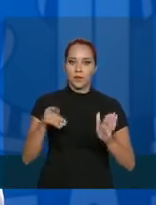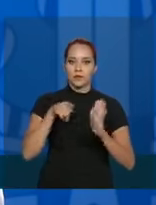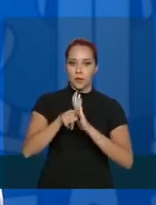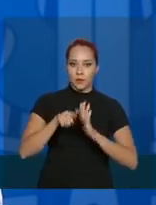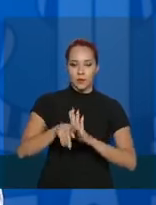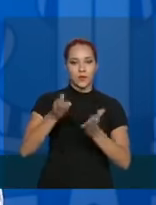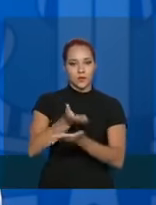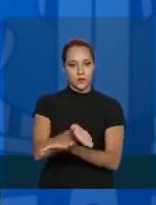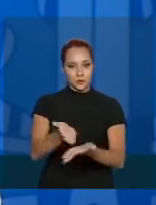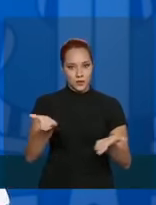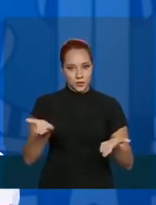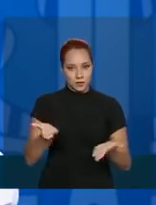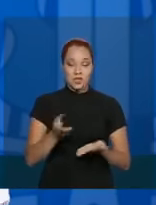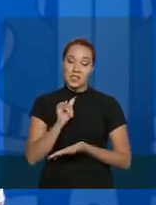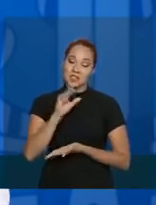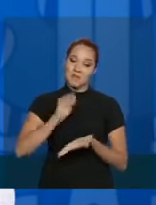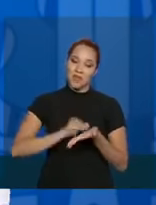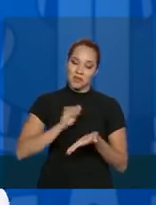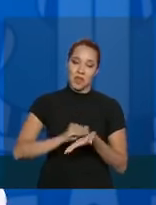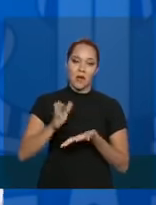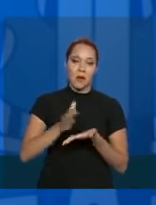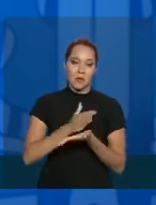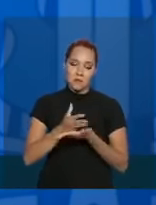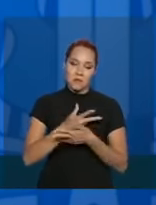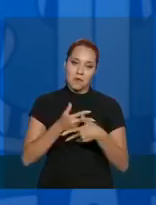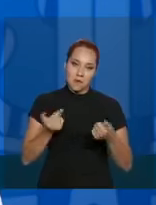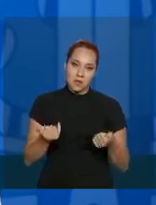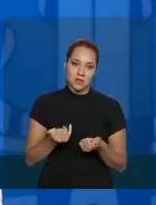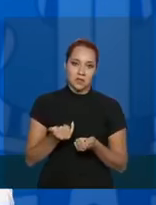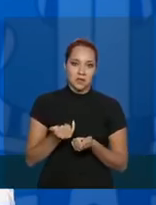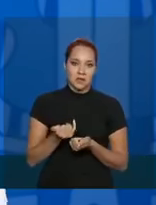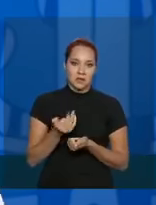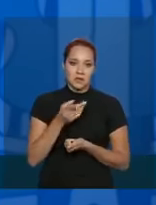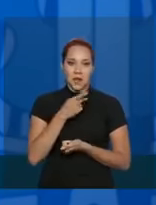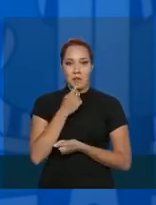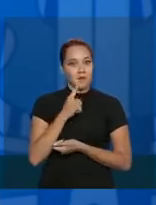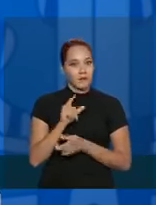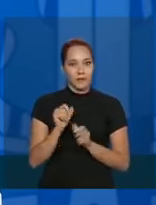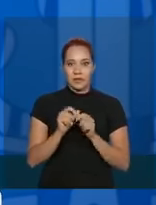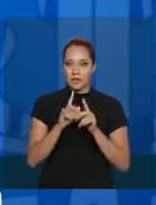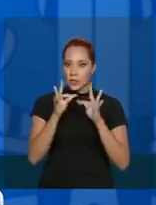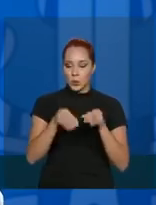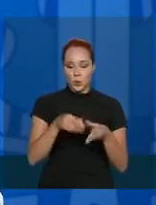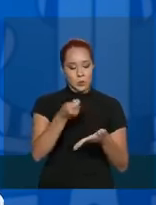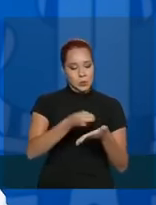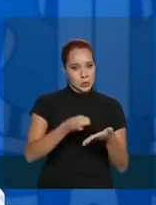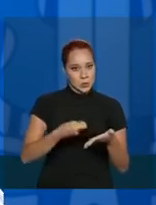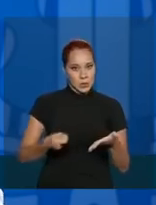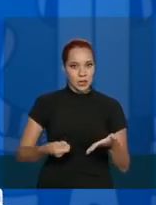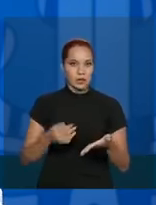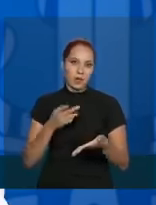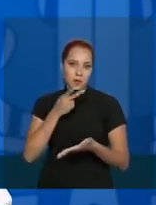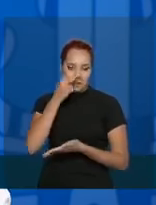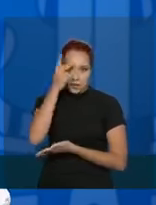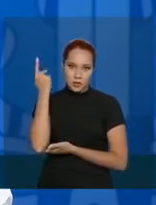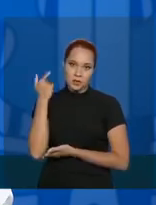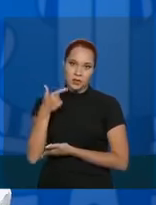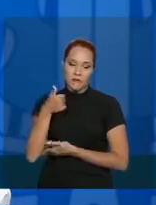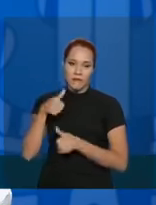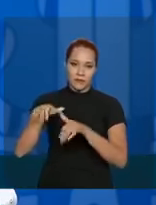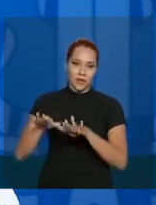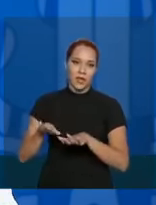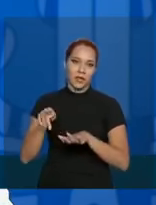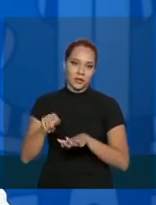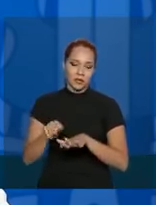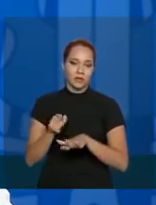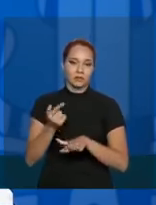vocês, e aí se faltar alguma aqui, nós vamos inverter, para não fazer todas as escritas e deixar os que ficam